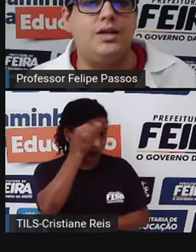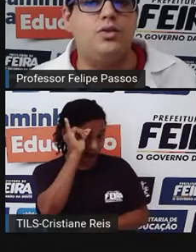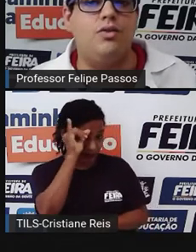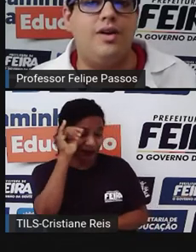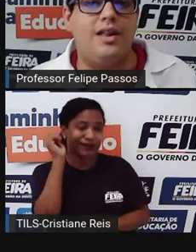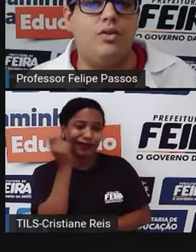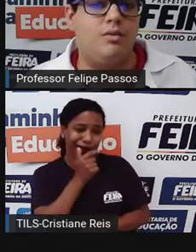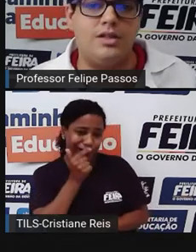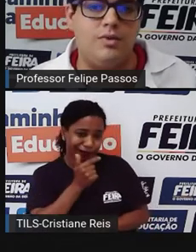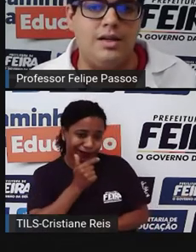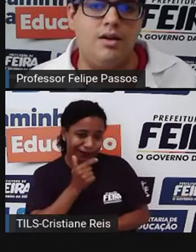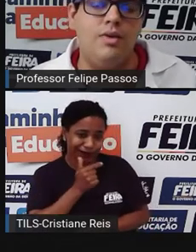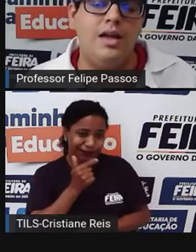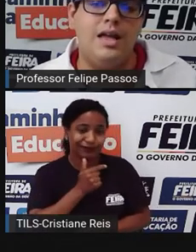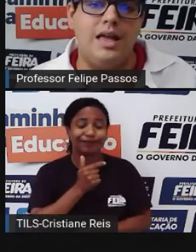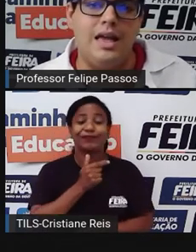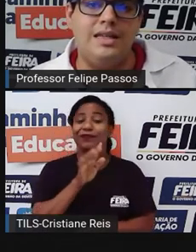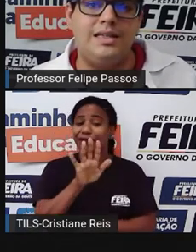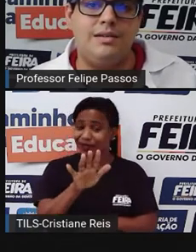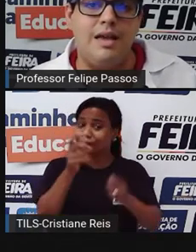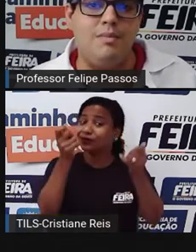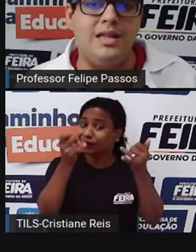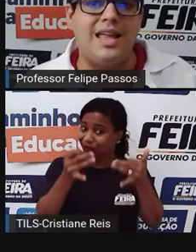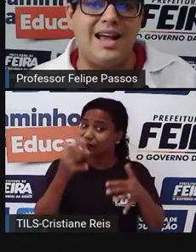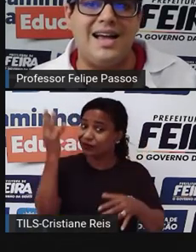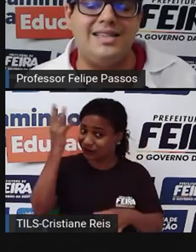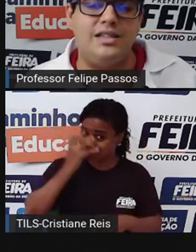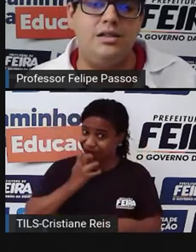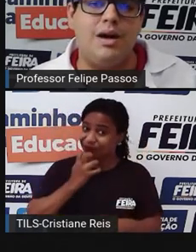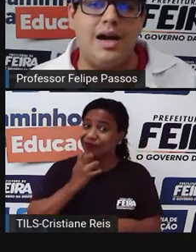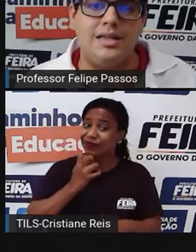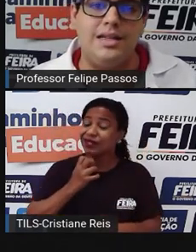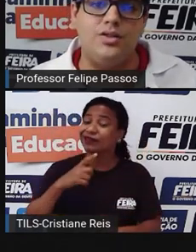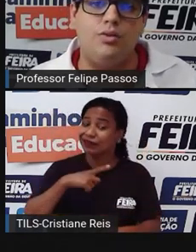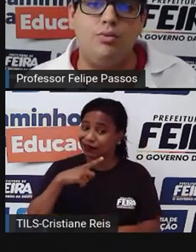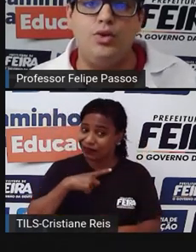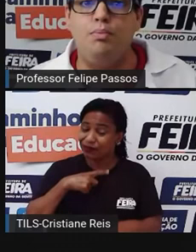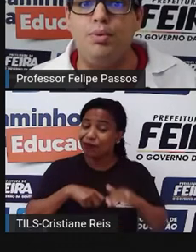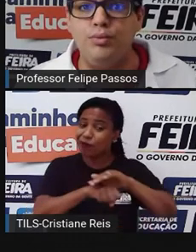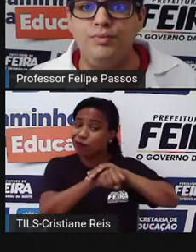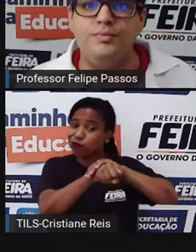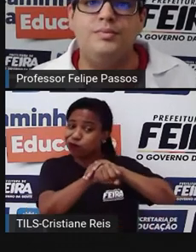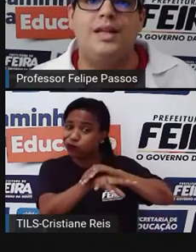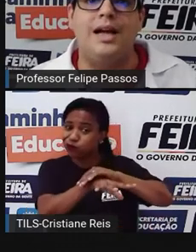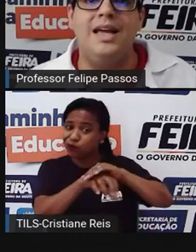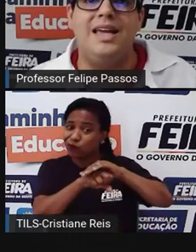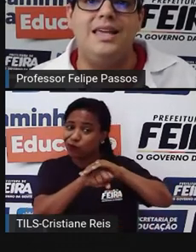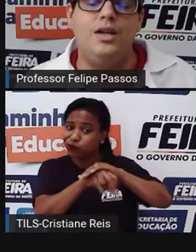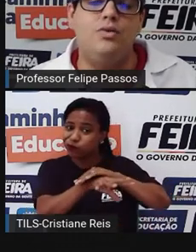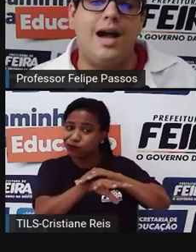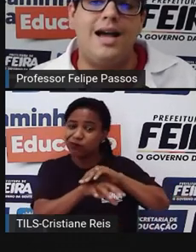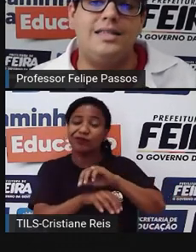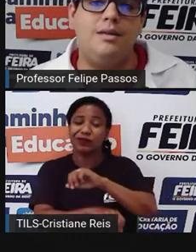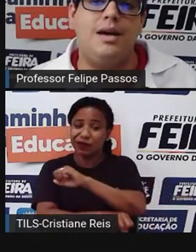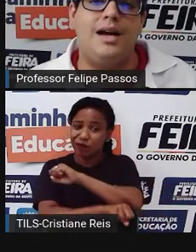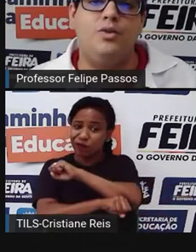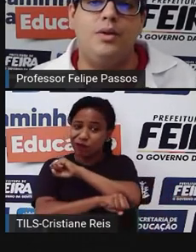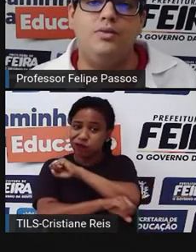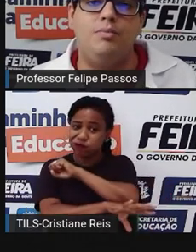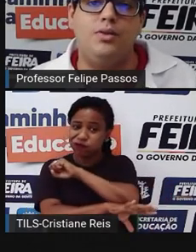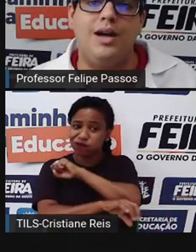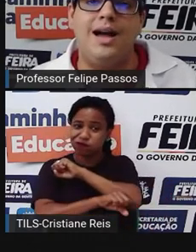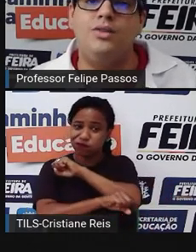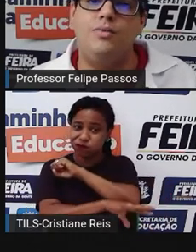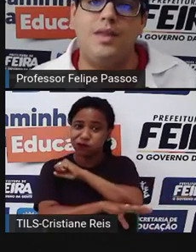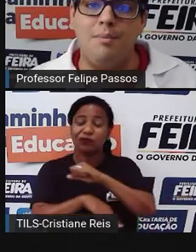engraçado o que eu vou falar agora, mas não é não. Eles emitem gases demais, eles soltam muito pum. E o gás liberado